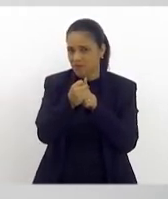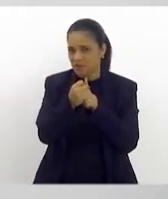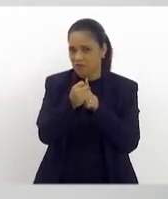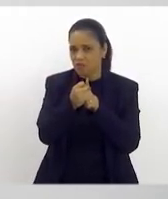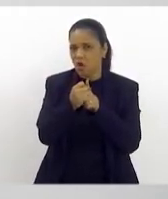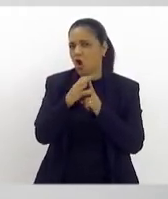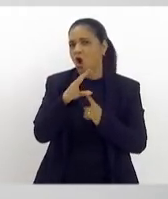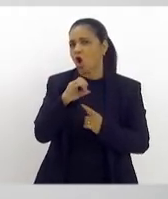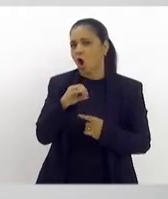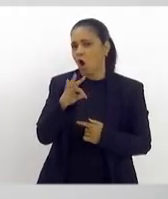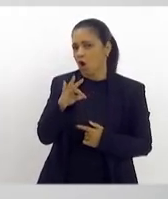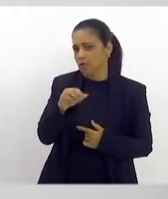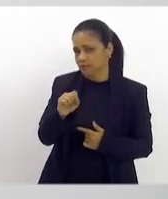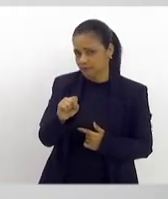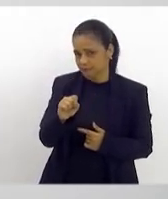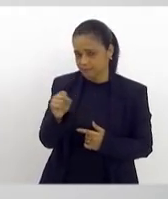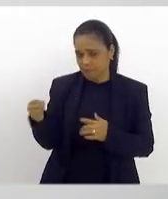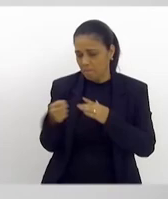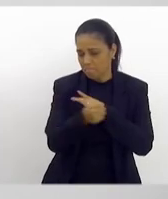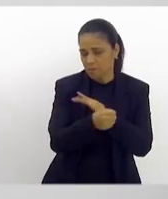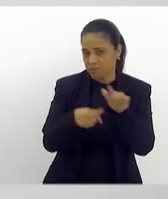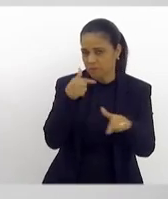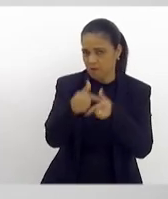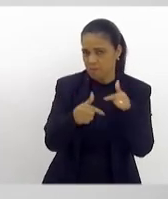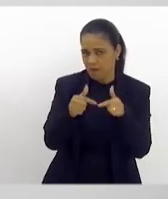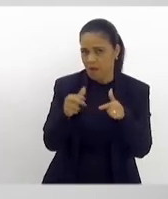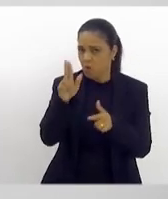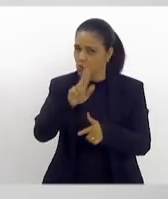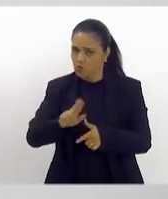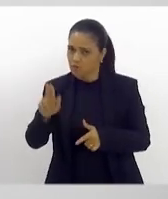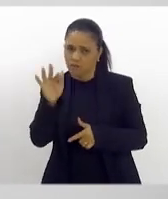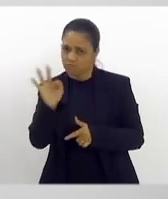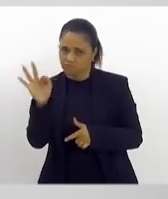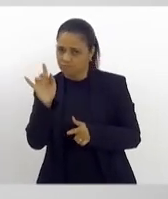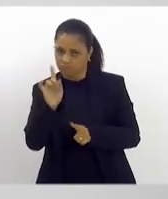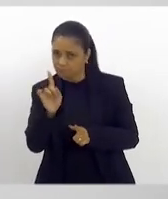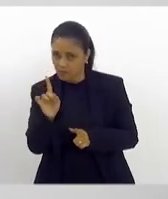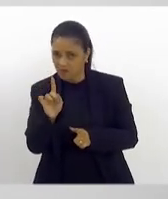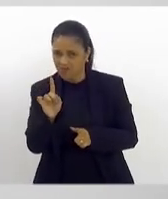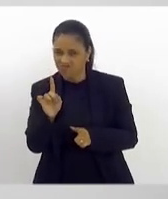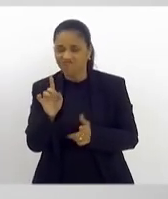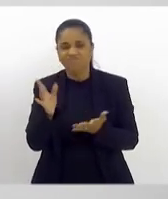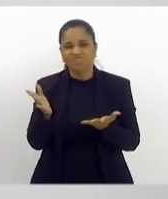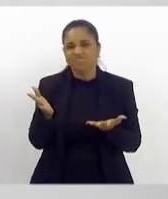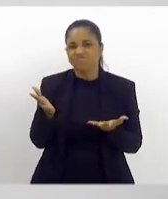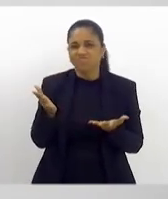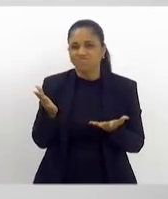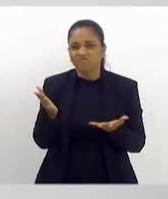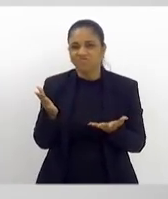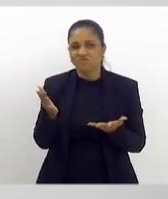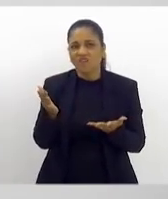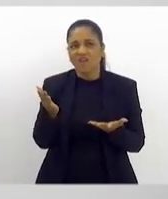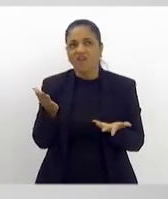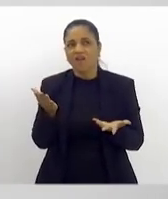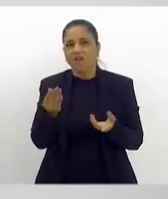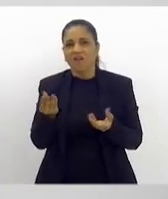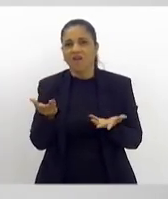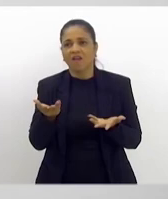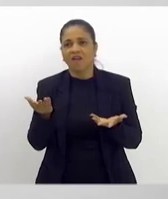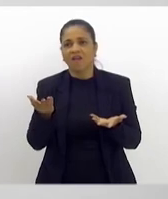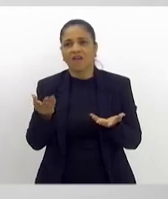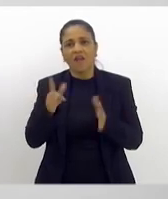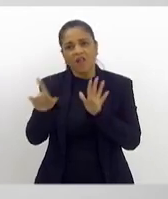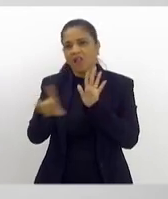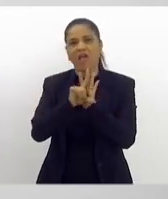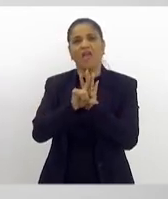cotas para emprego ou universidade, porque isso é... Como é se fala? Pela